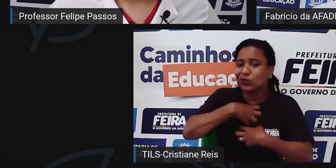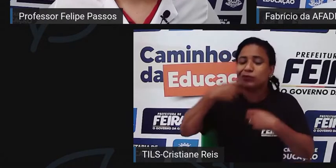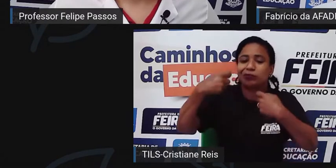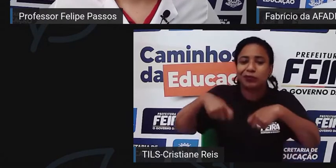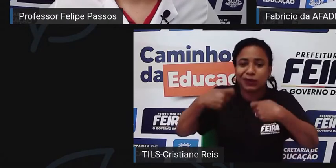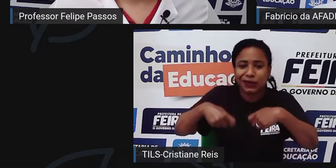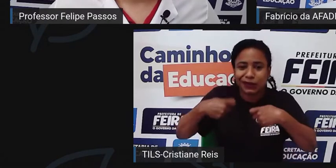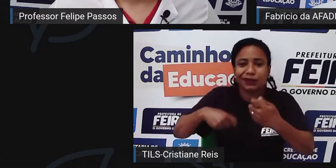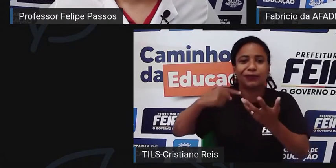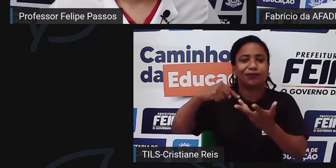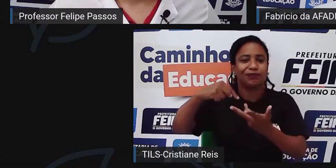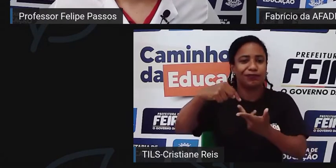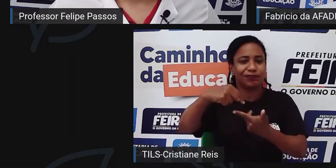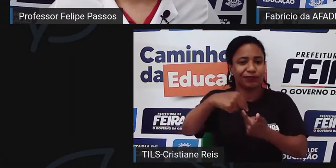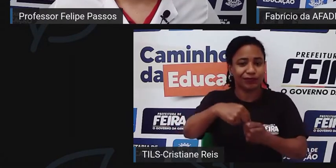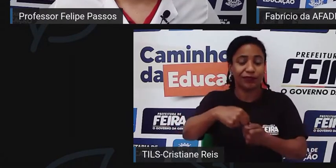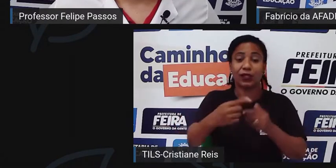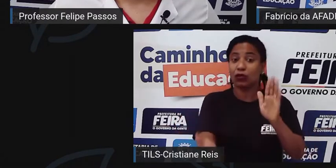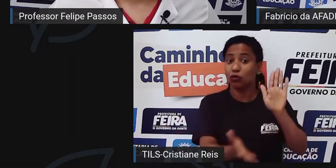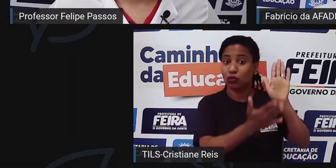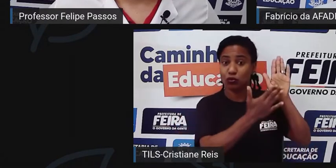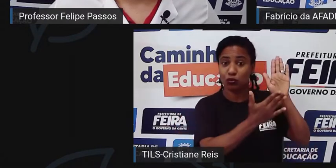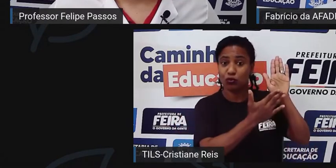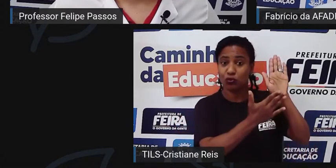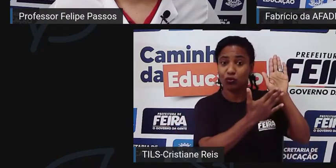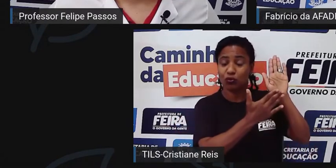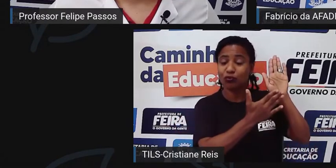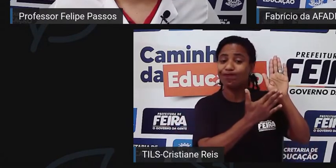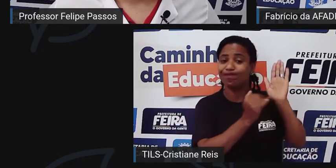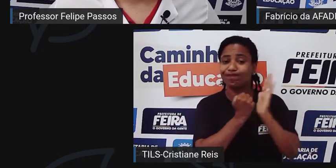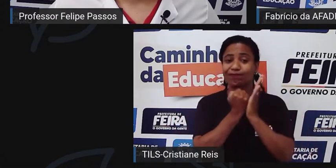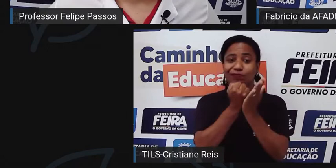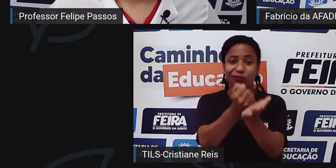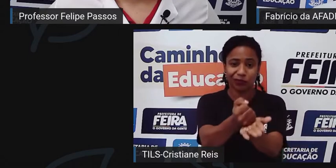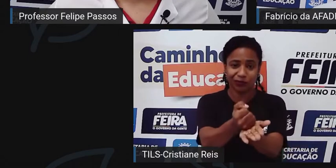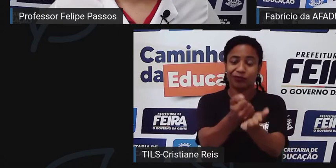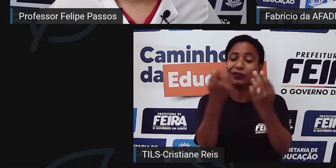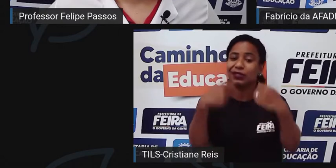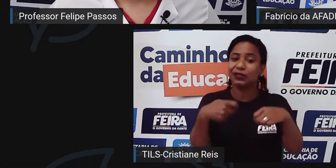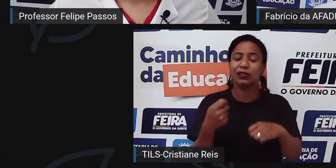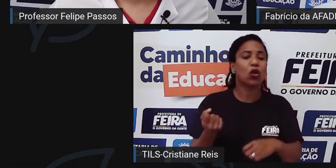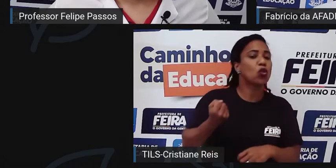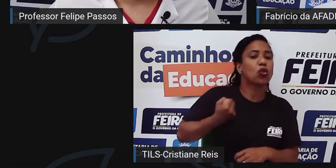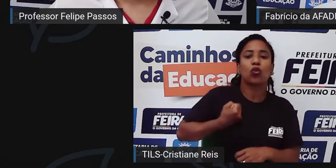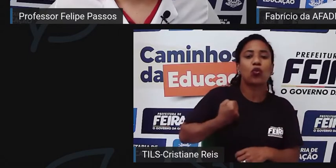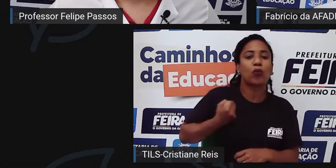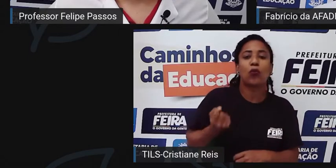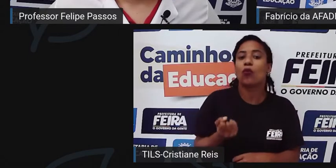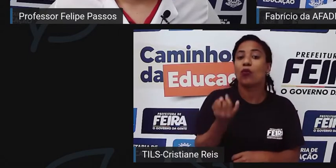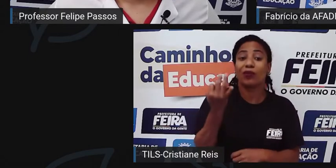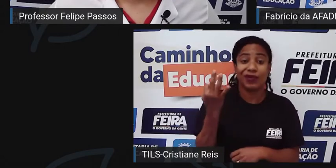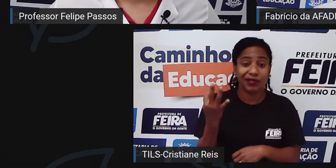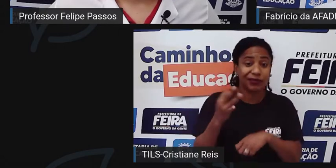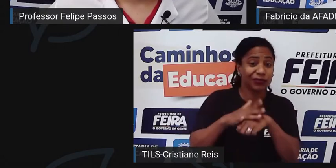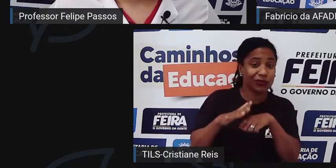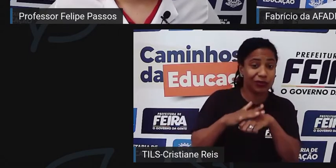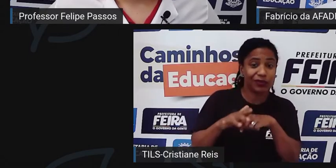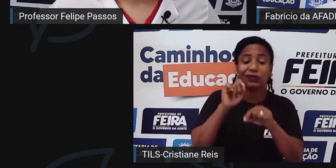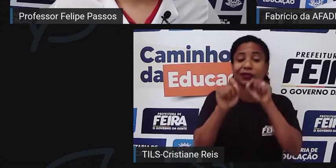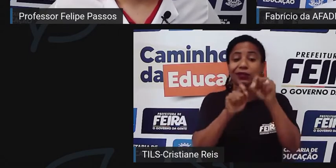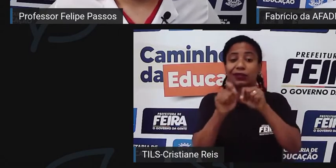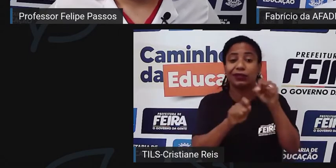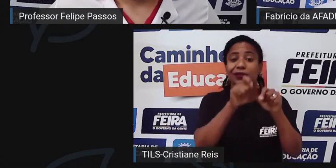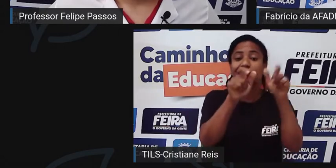ter políticas públicas, é necessário ter número, é necessário ter, saber quem é, aonde